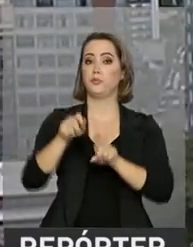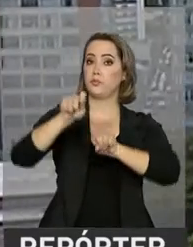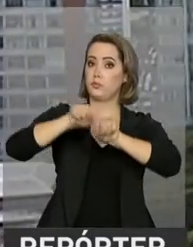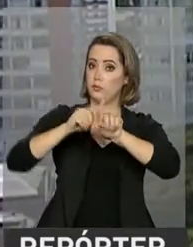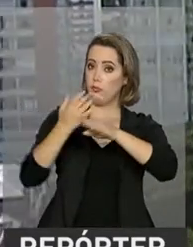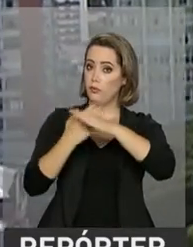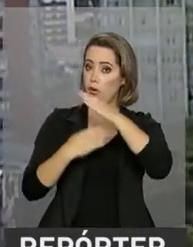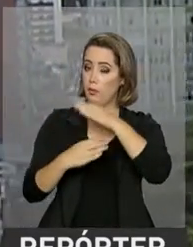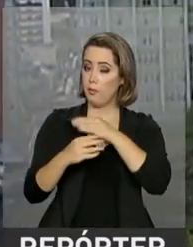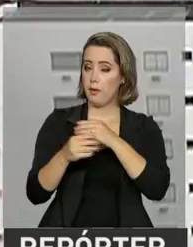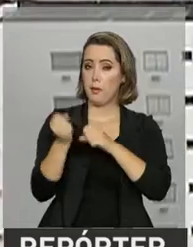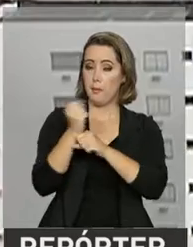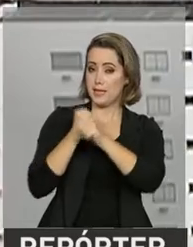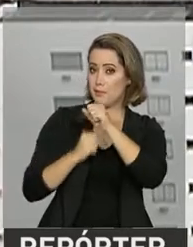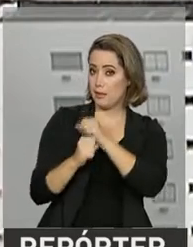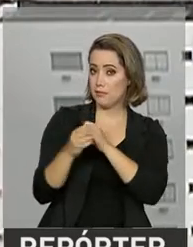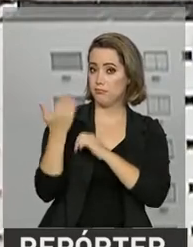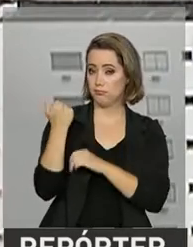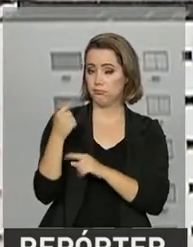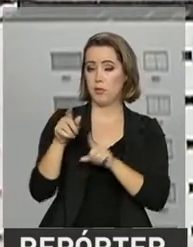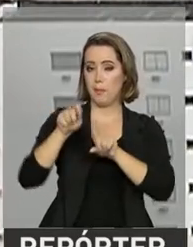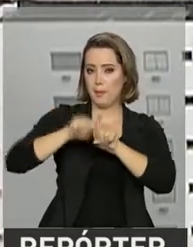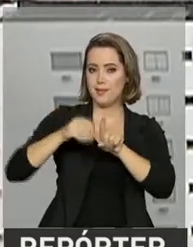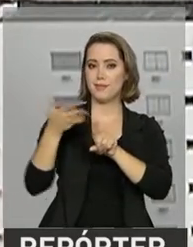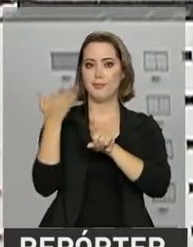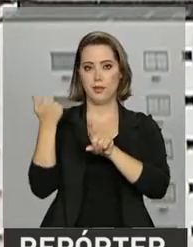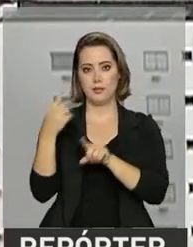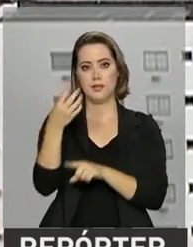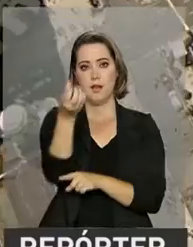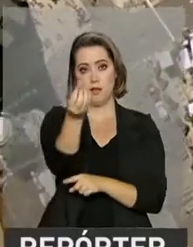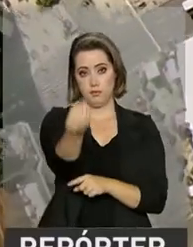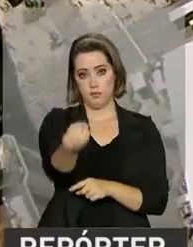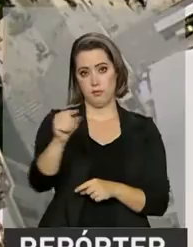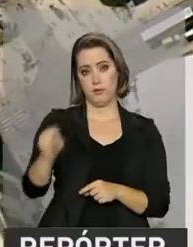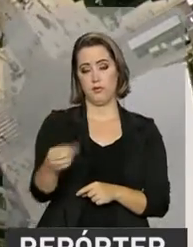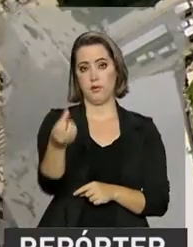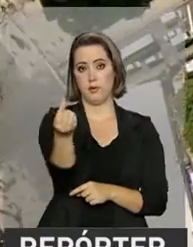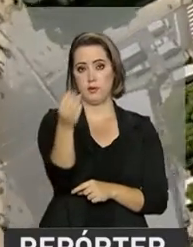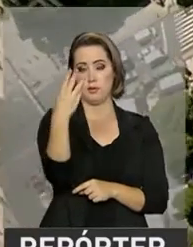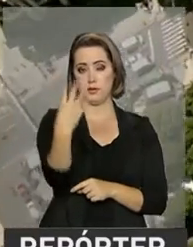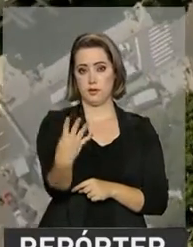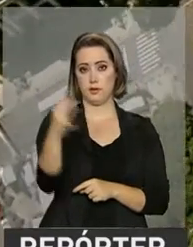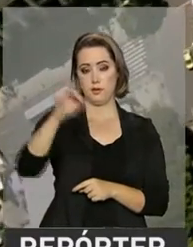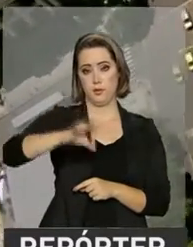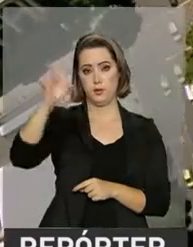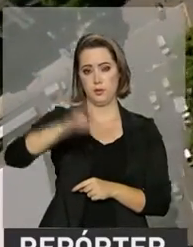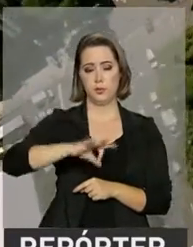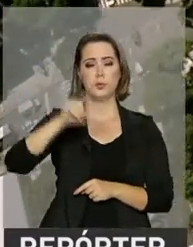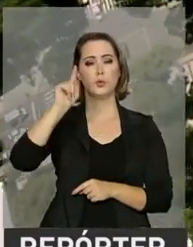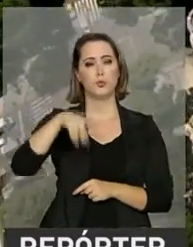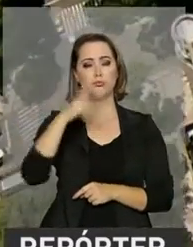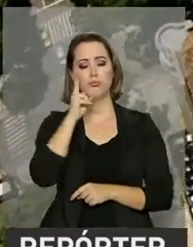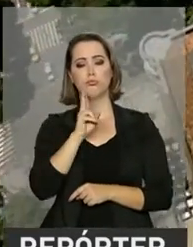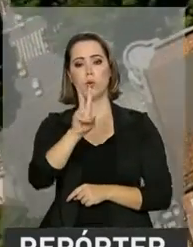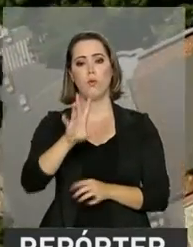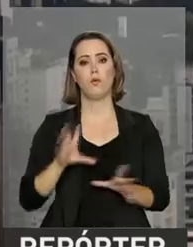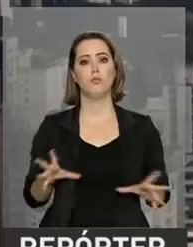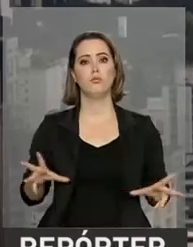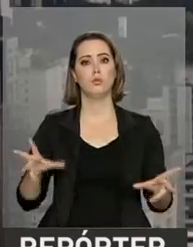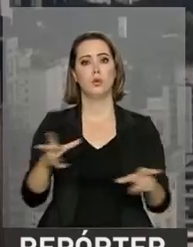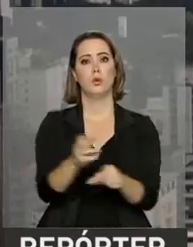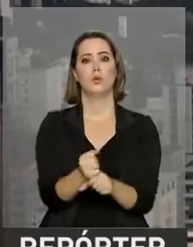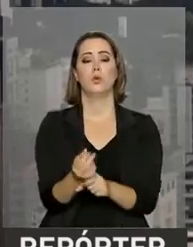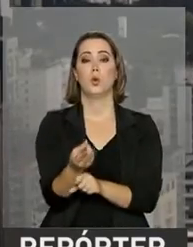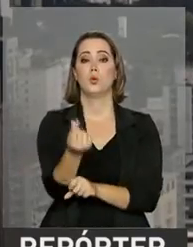,64%. A chamada inflação do aluguel é calculada com base nos preços coletados entre os dias